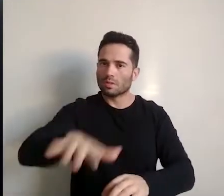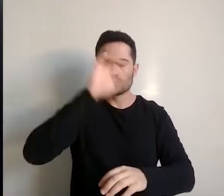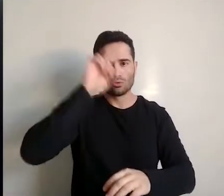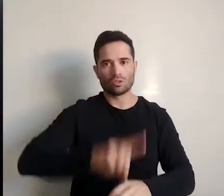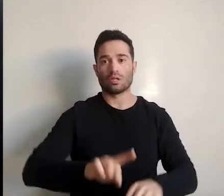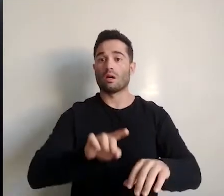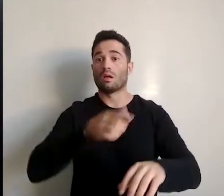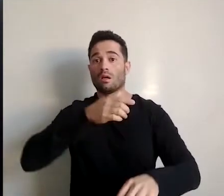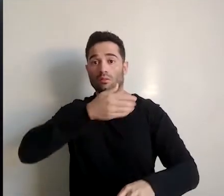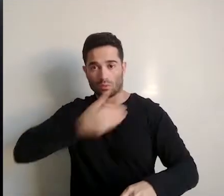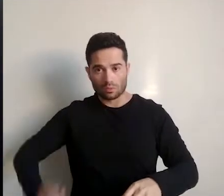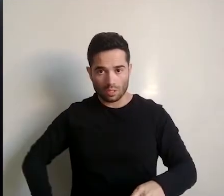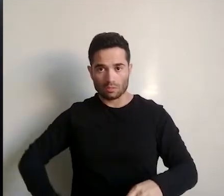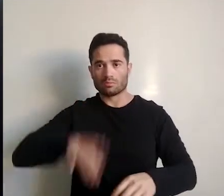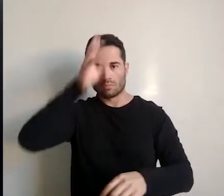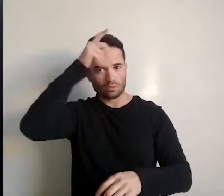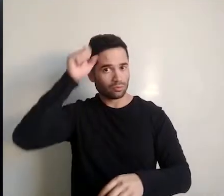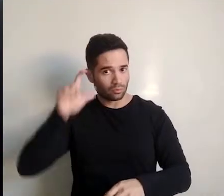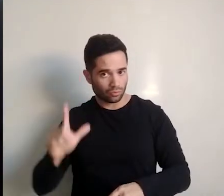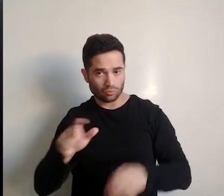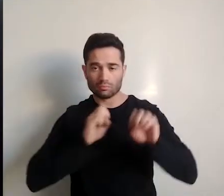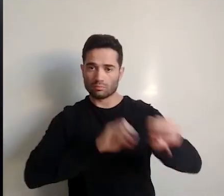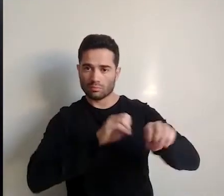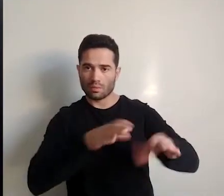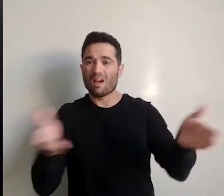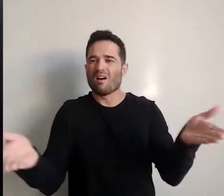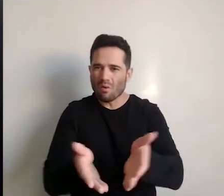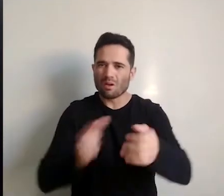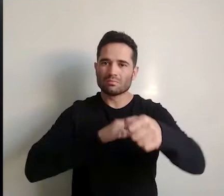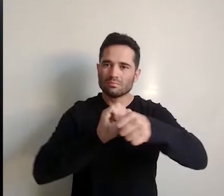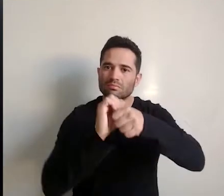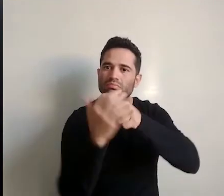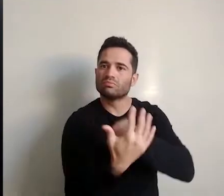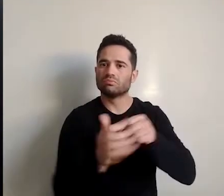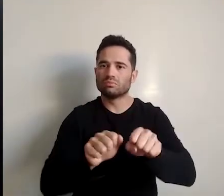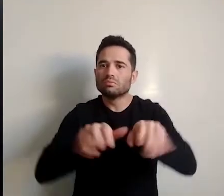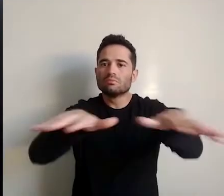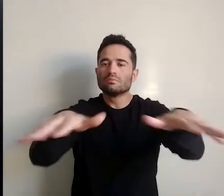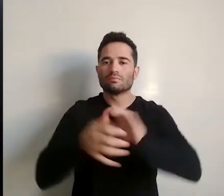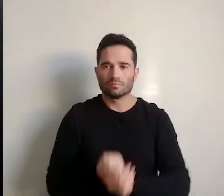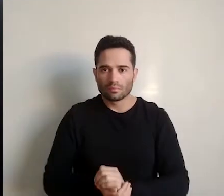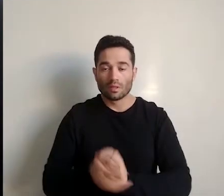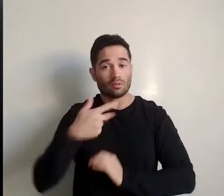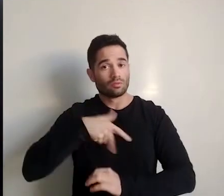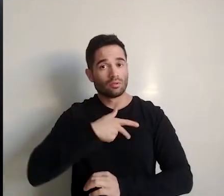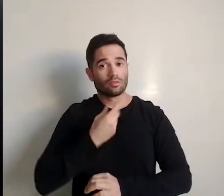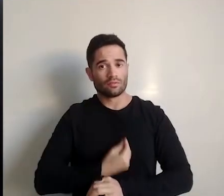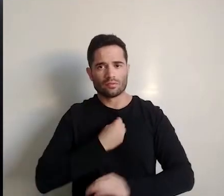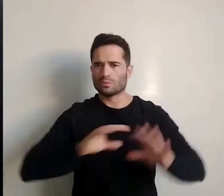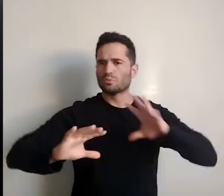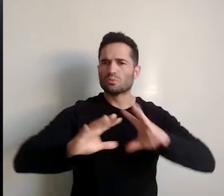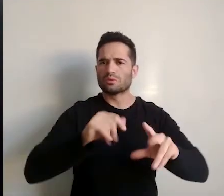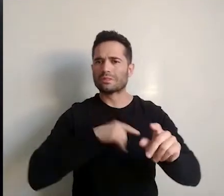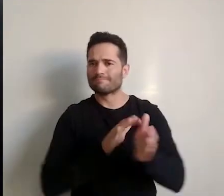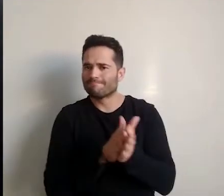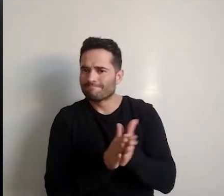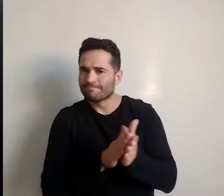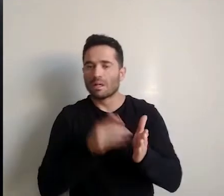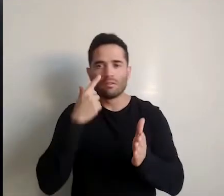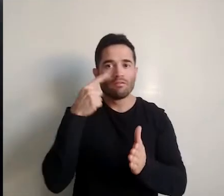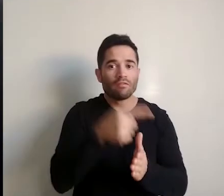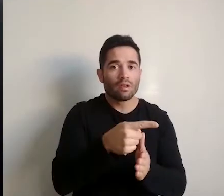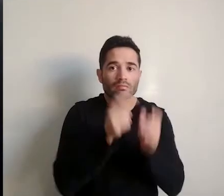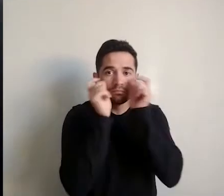celebrar o Dia Estadual da Educação Superior em Mato Grosso do Sul. Neste momento da pandemia da Covid-19, em que estamos vivendo toda a expectativa,